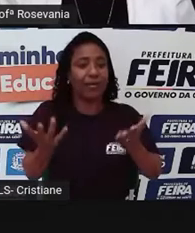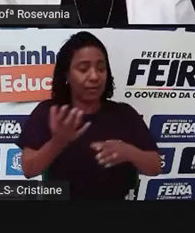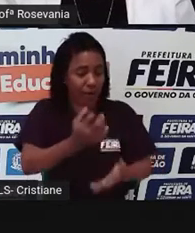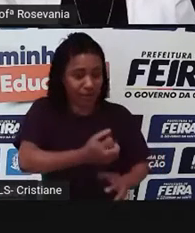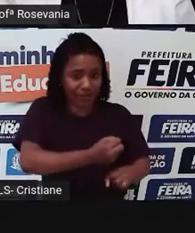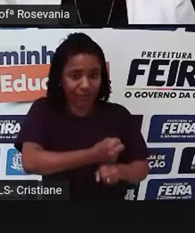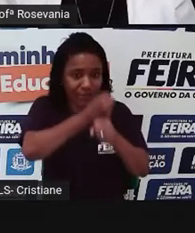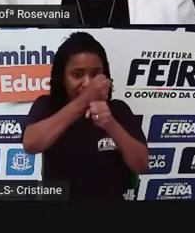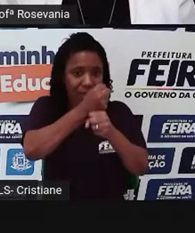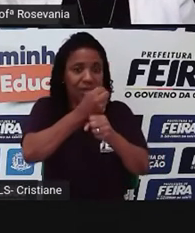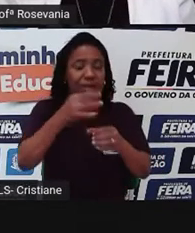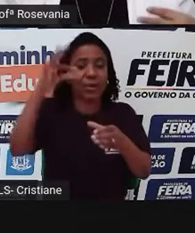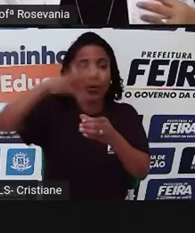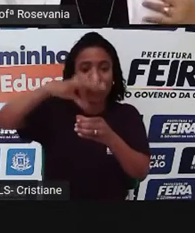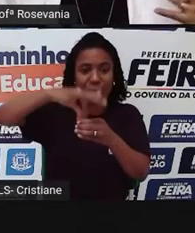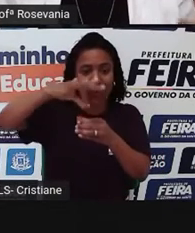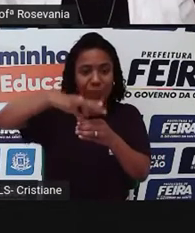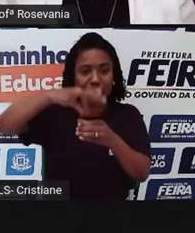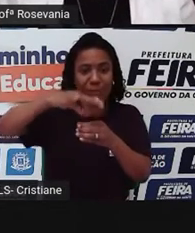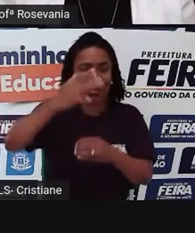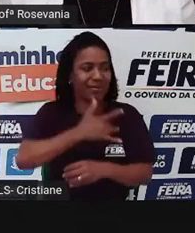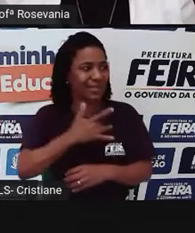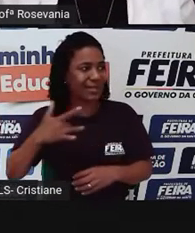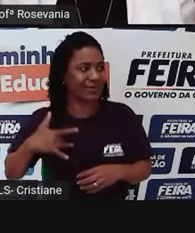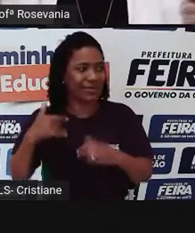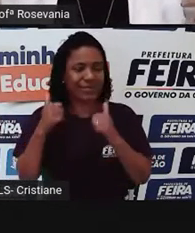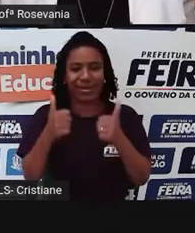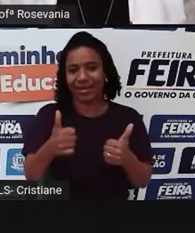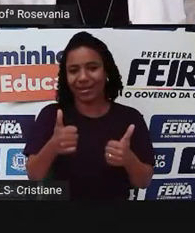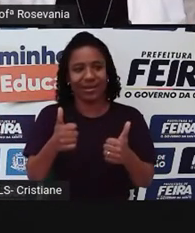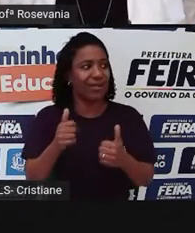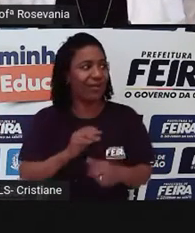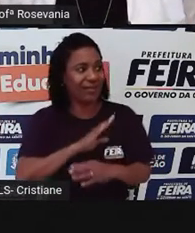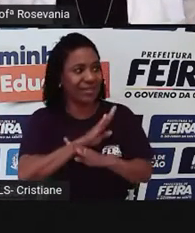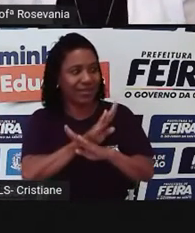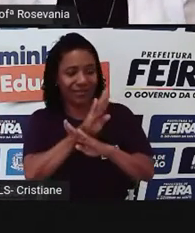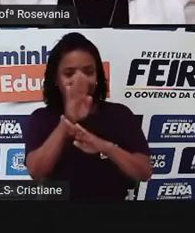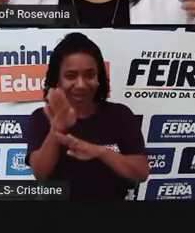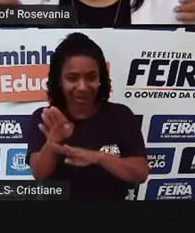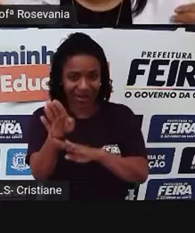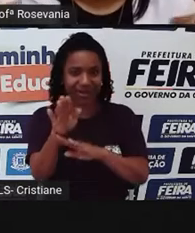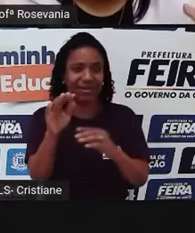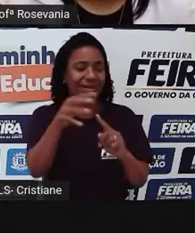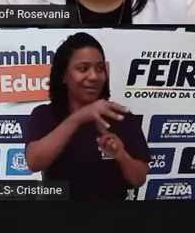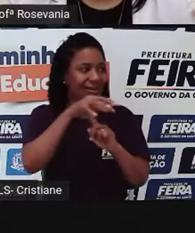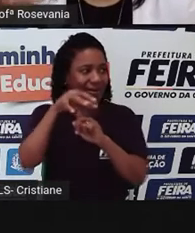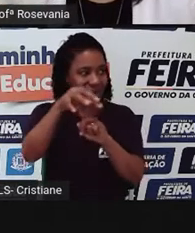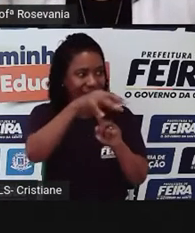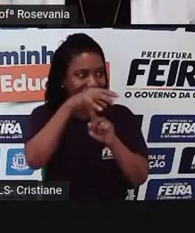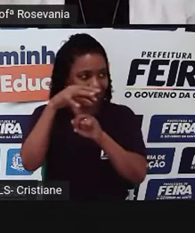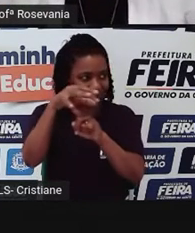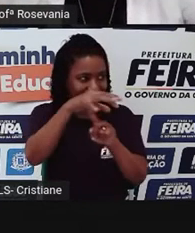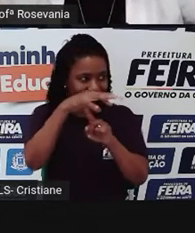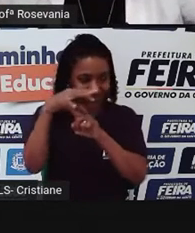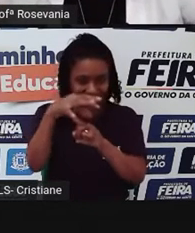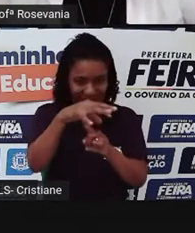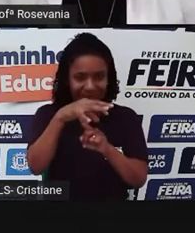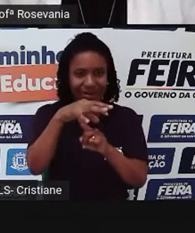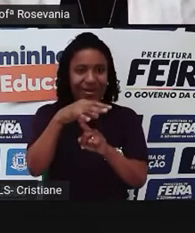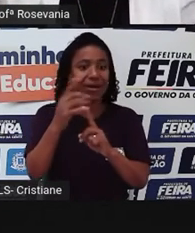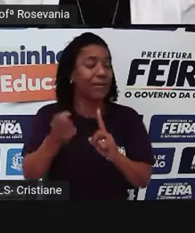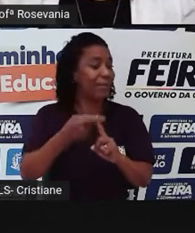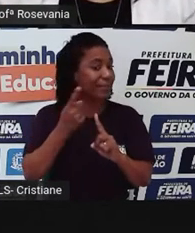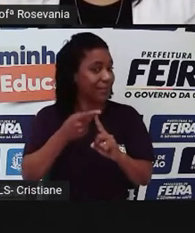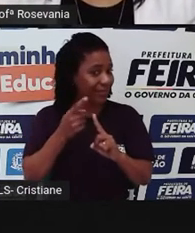medicinais. Então, gente, você ir à feira, é como se você estivesse indo, né, vamos dizer assim, primeiro